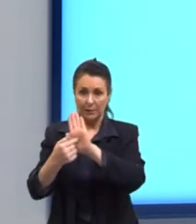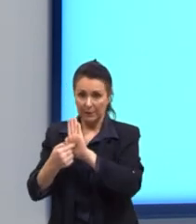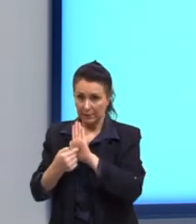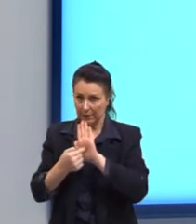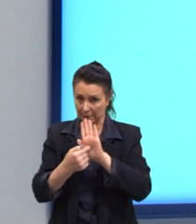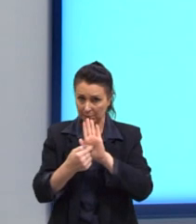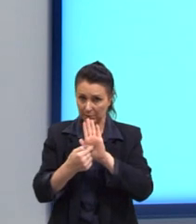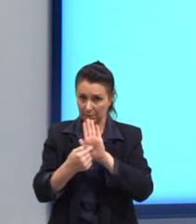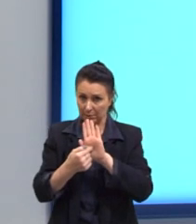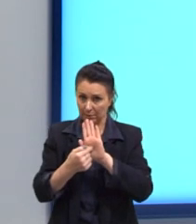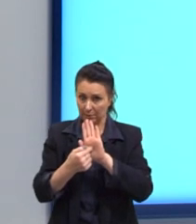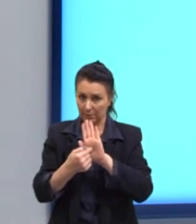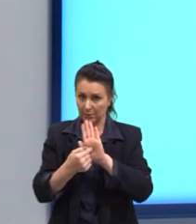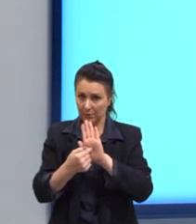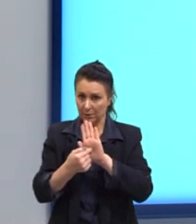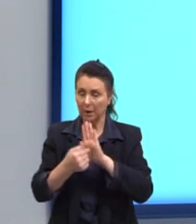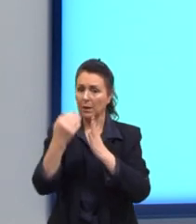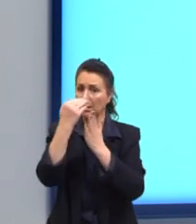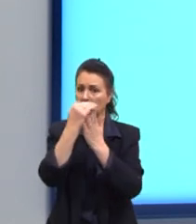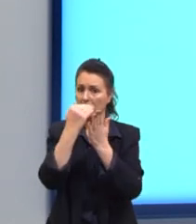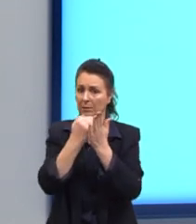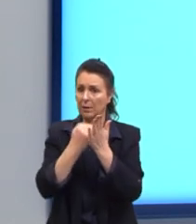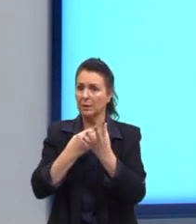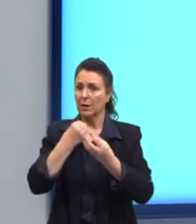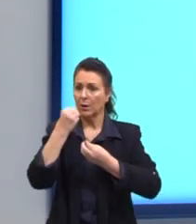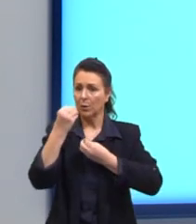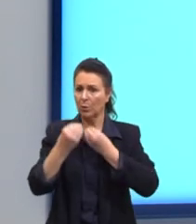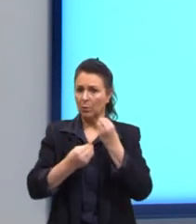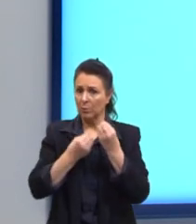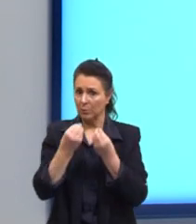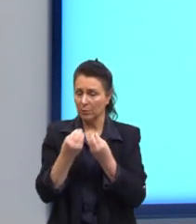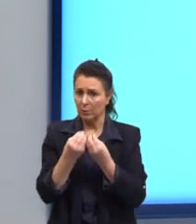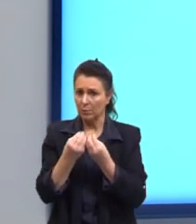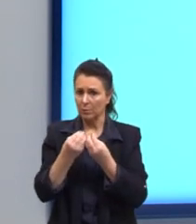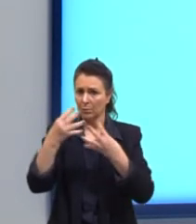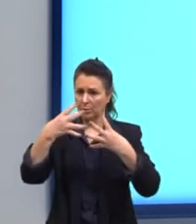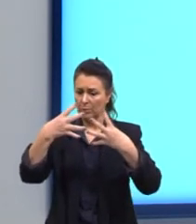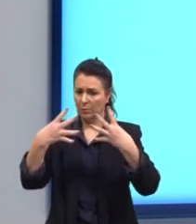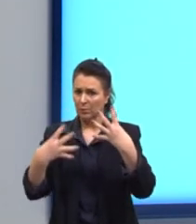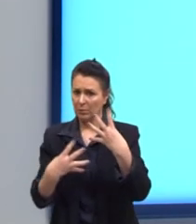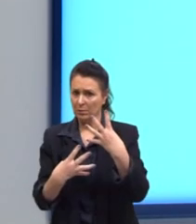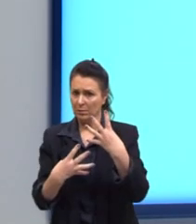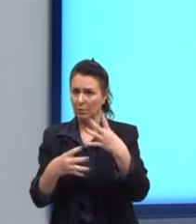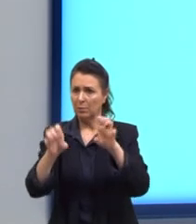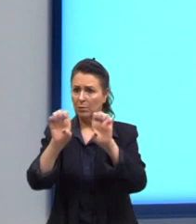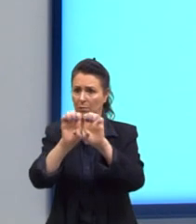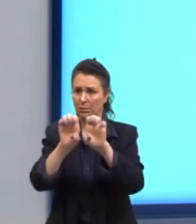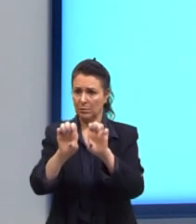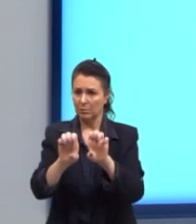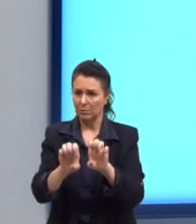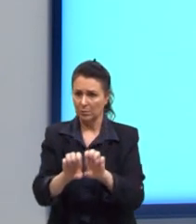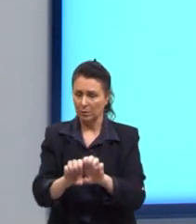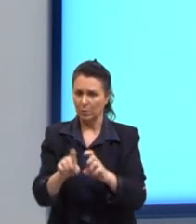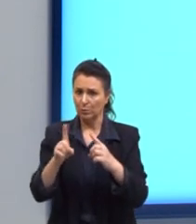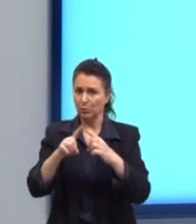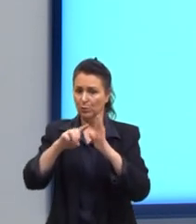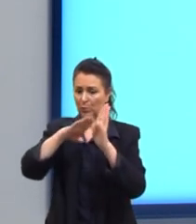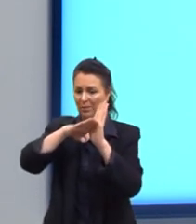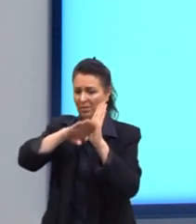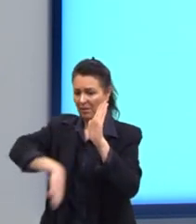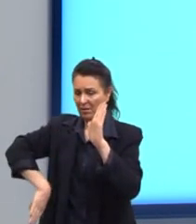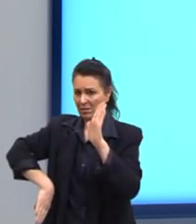sobrepostas. ela vai ser classificada como uma mutação estrutural do tipo deleção.